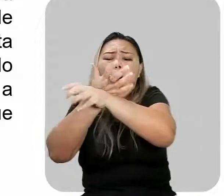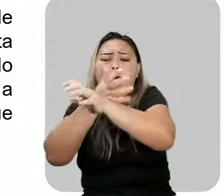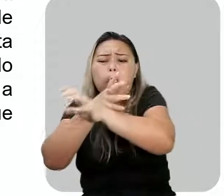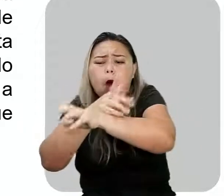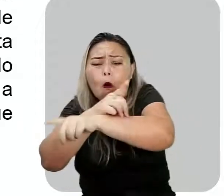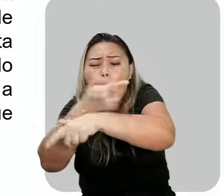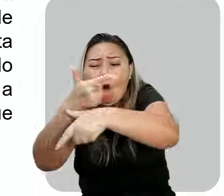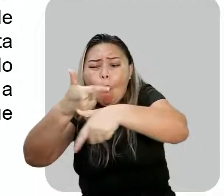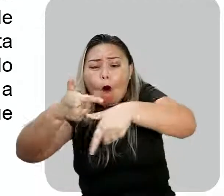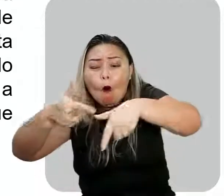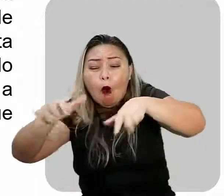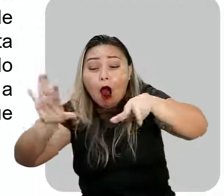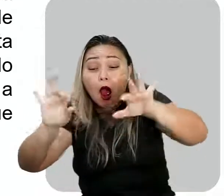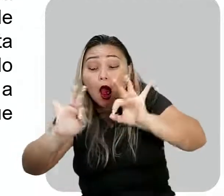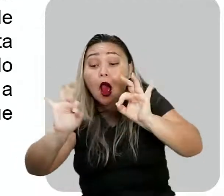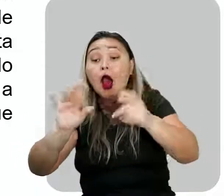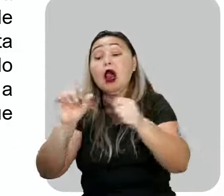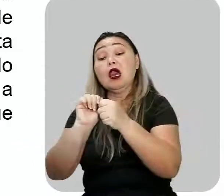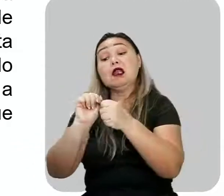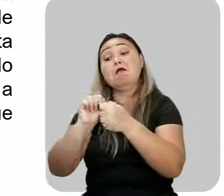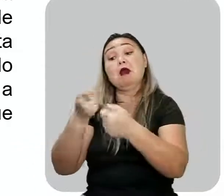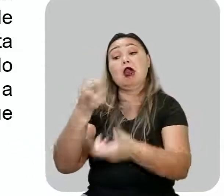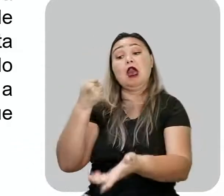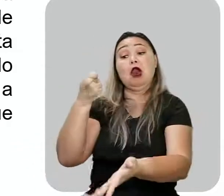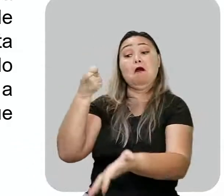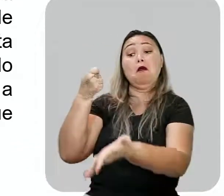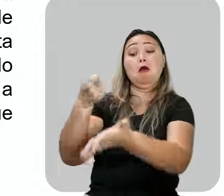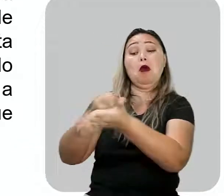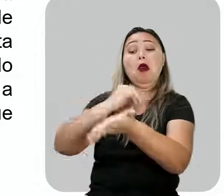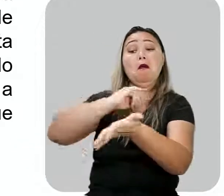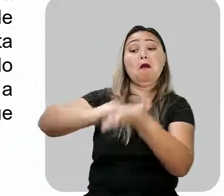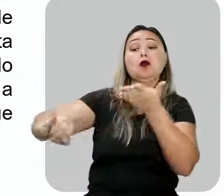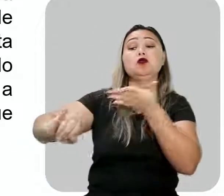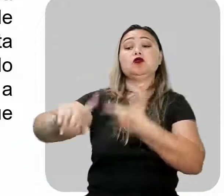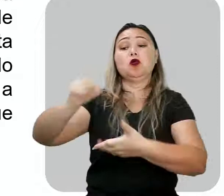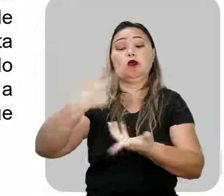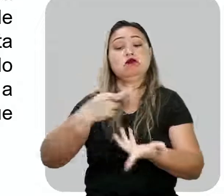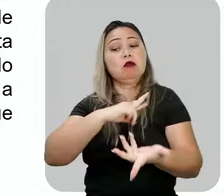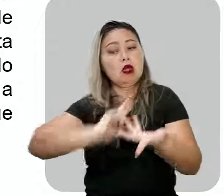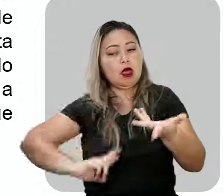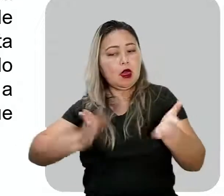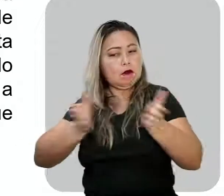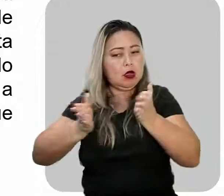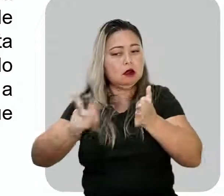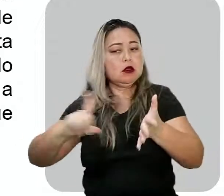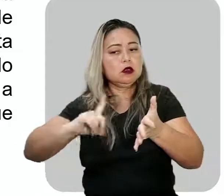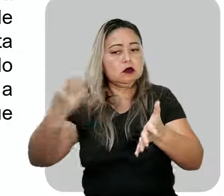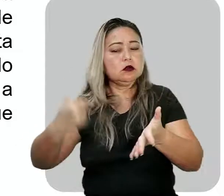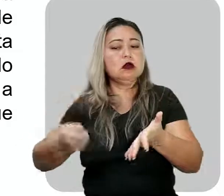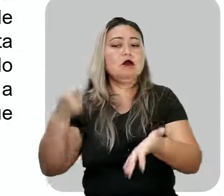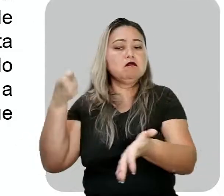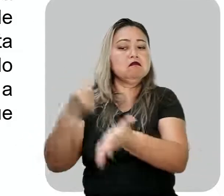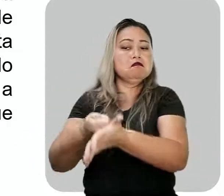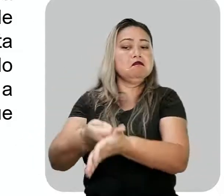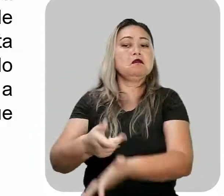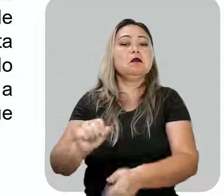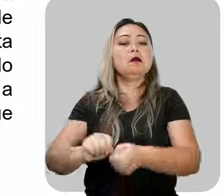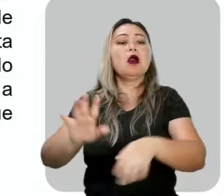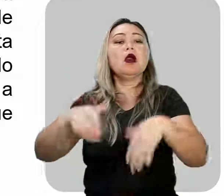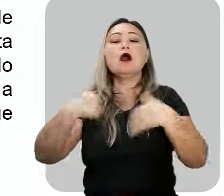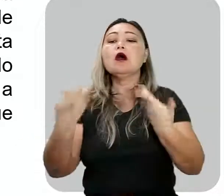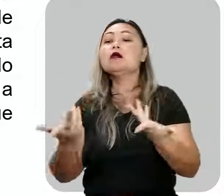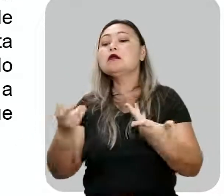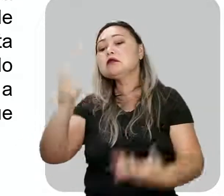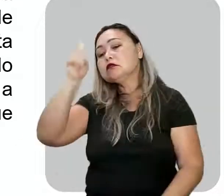republicano, cobrava muitos impostos. Não era isso mesmo? E a história, contando aí toda... Aí, detalhe, o